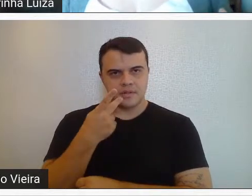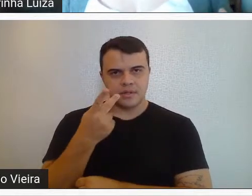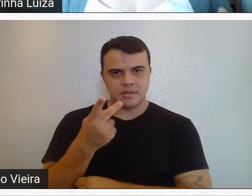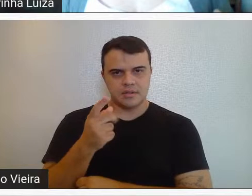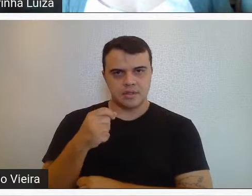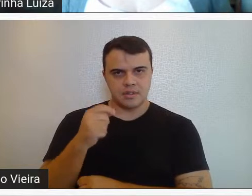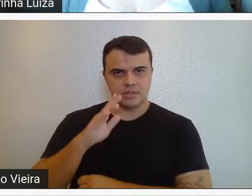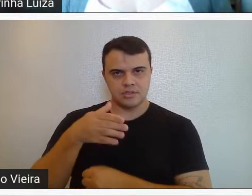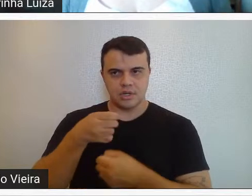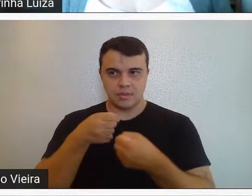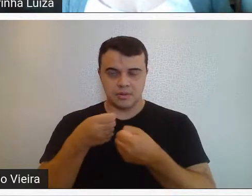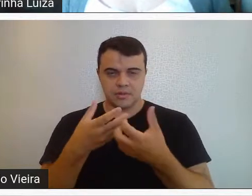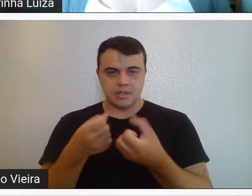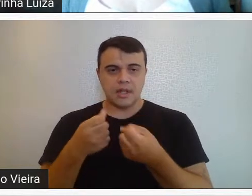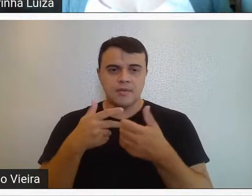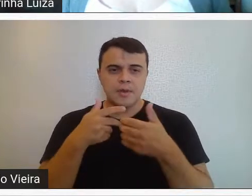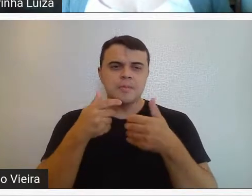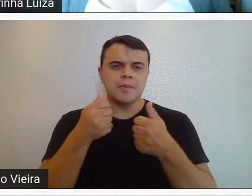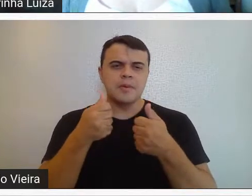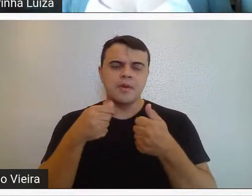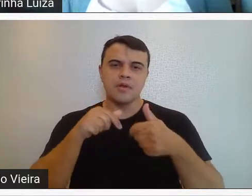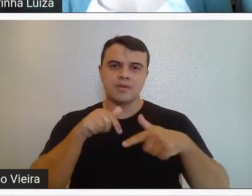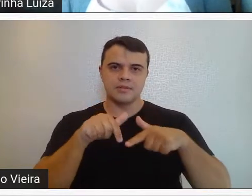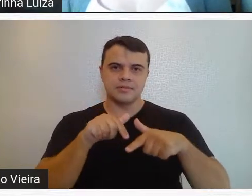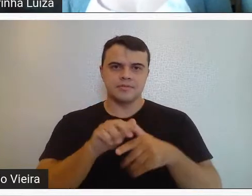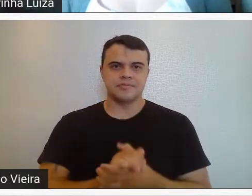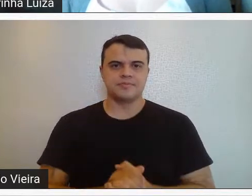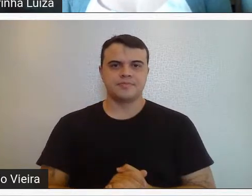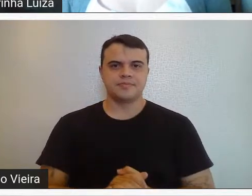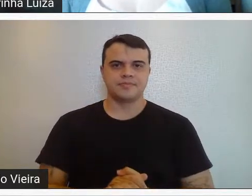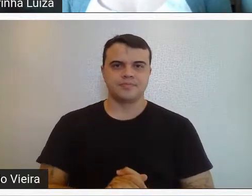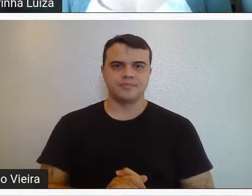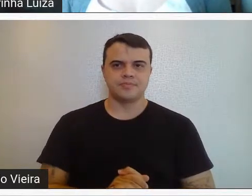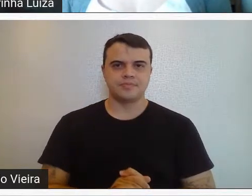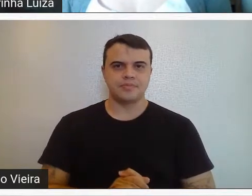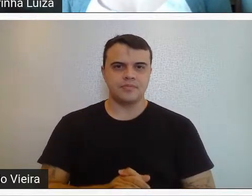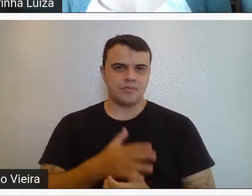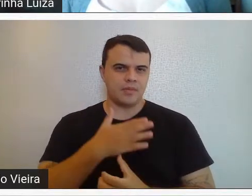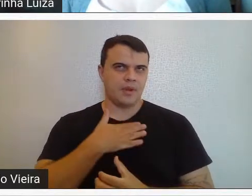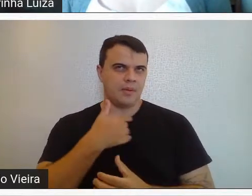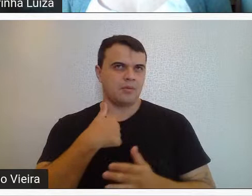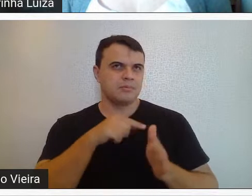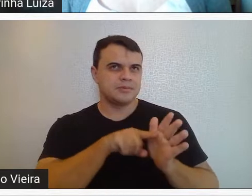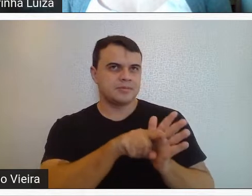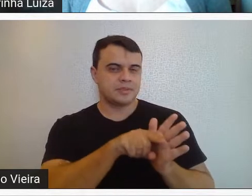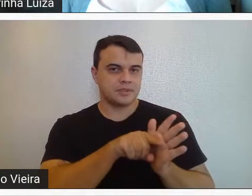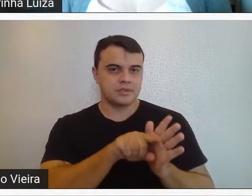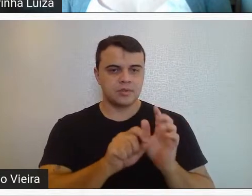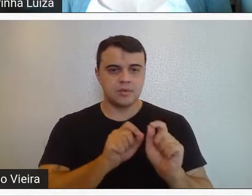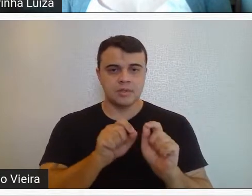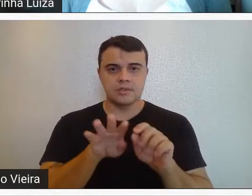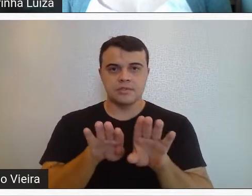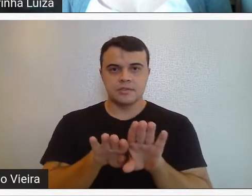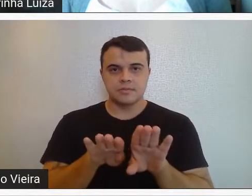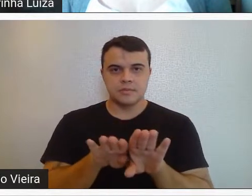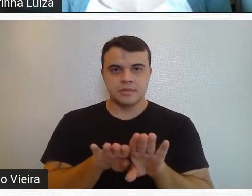aceitava melhor esse tipo de trabalho. Bom, dentro das minhas pesquisas, que inclusive